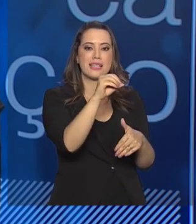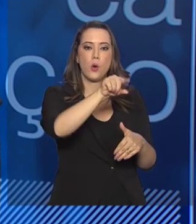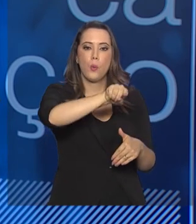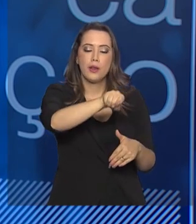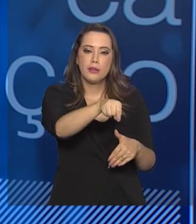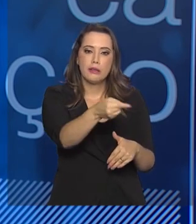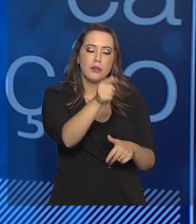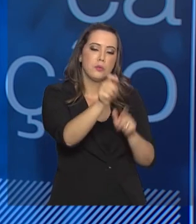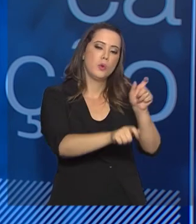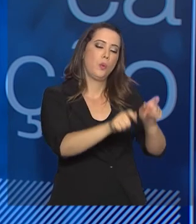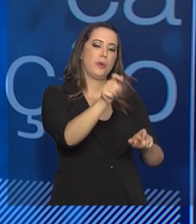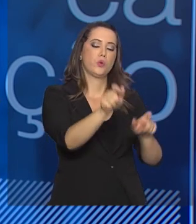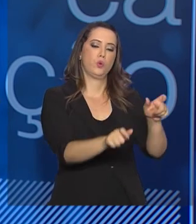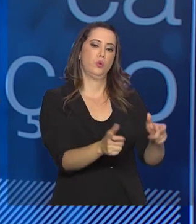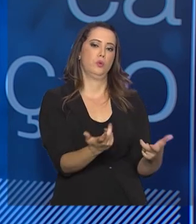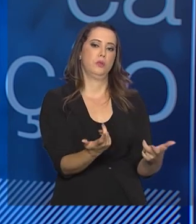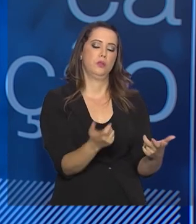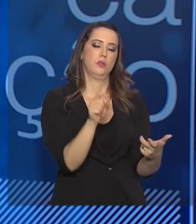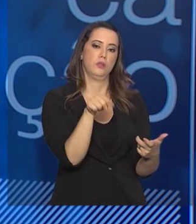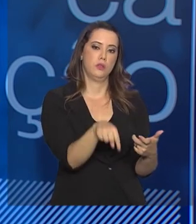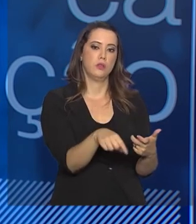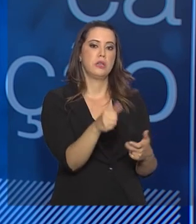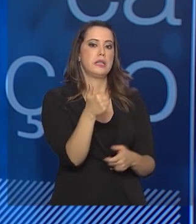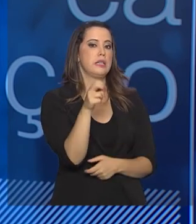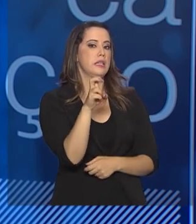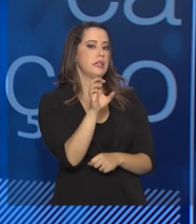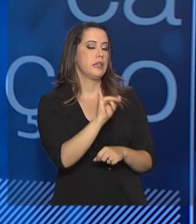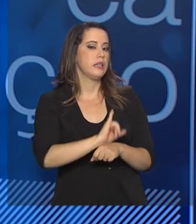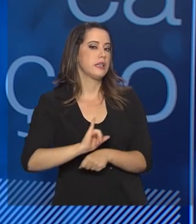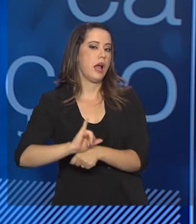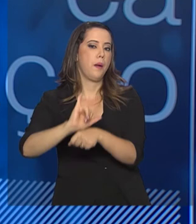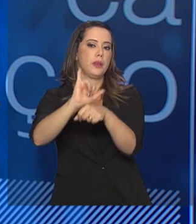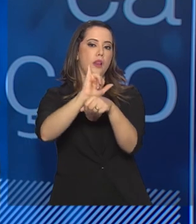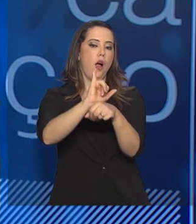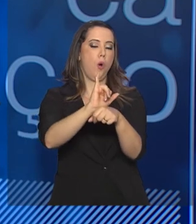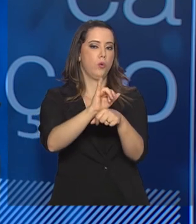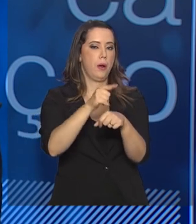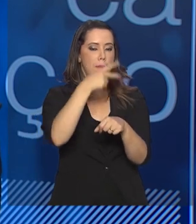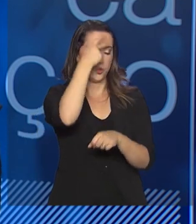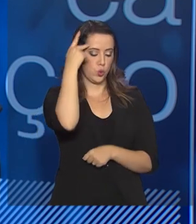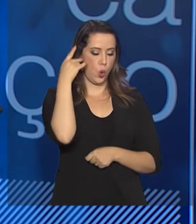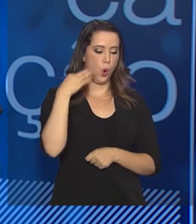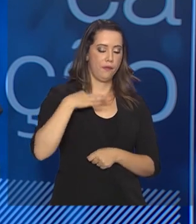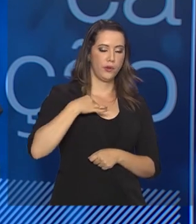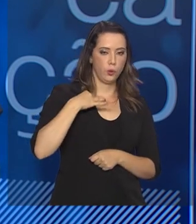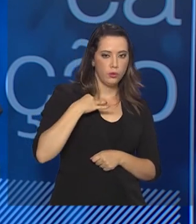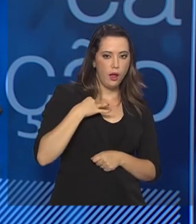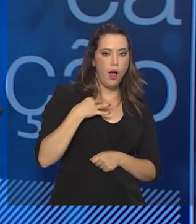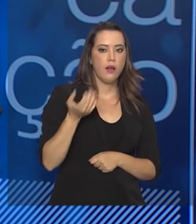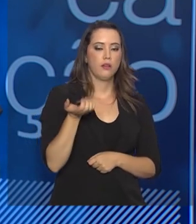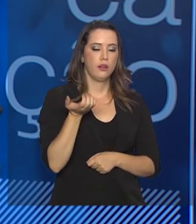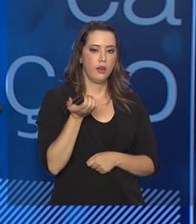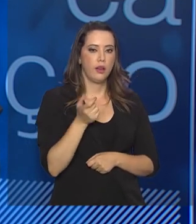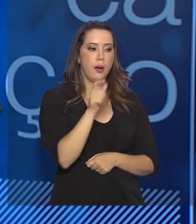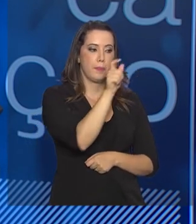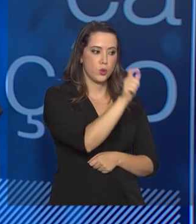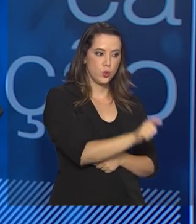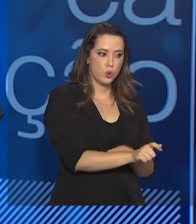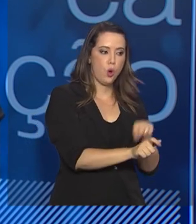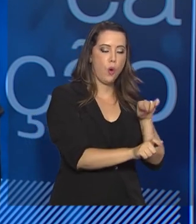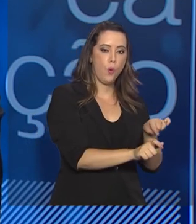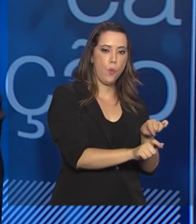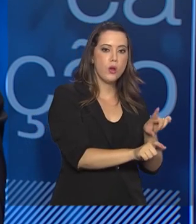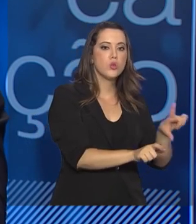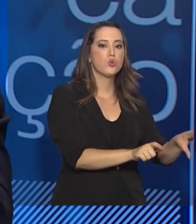candidatos em 15 capitais. Ela vai ser opcional. Então, o aluno, quando estiver fazendo a sua inscrição, ele vai